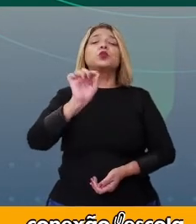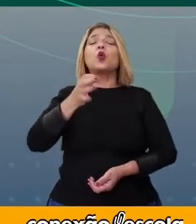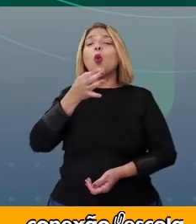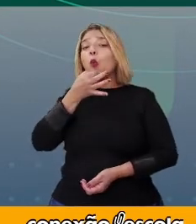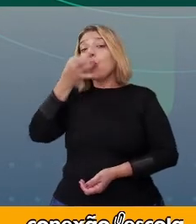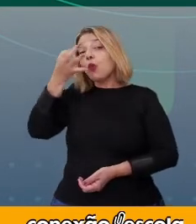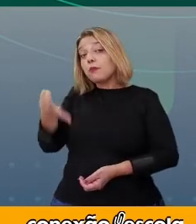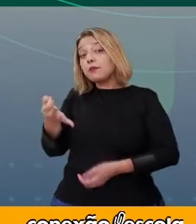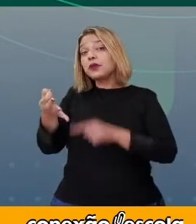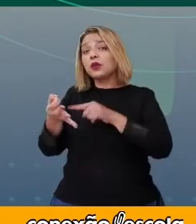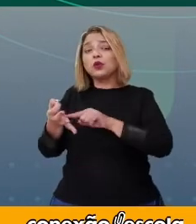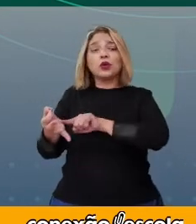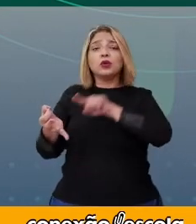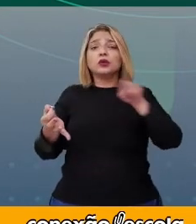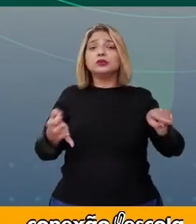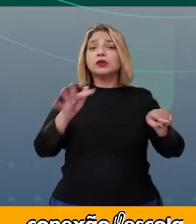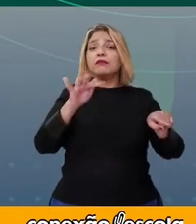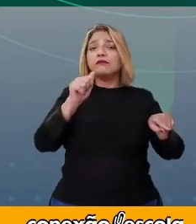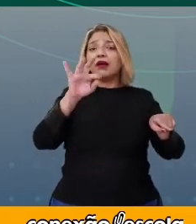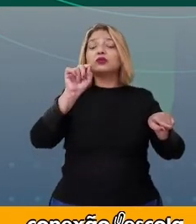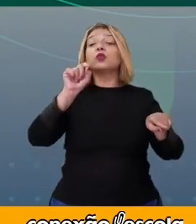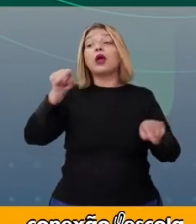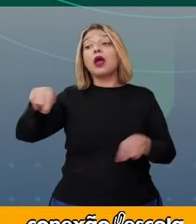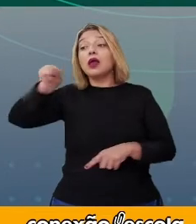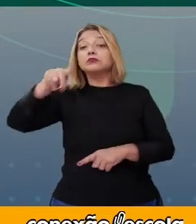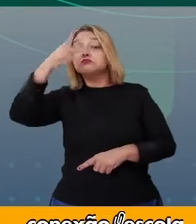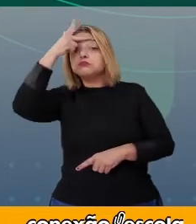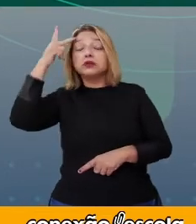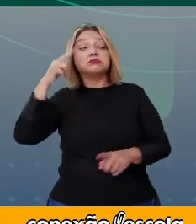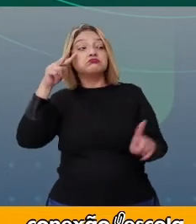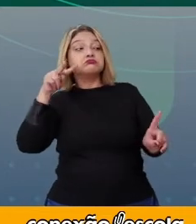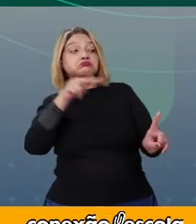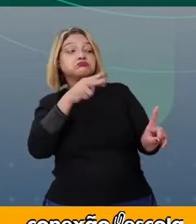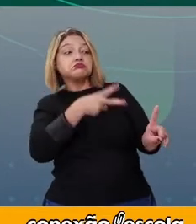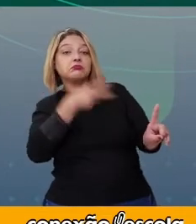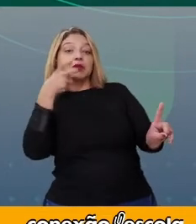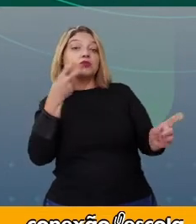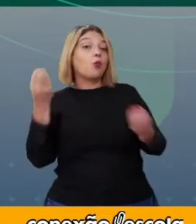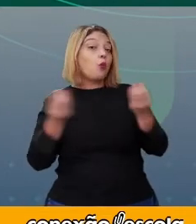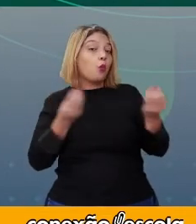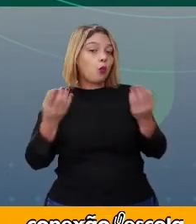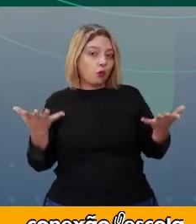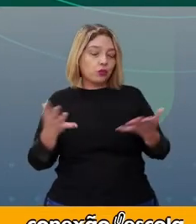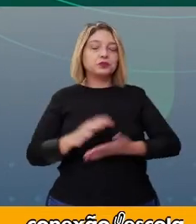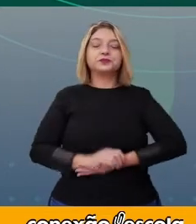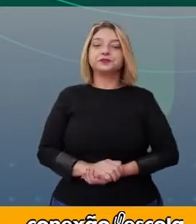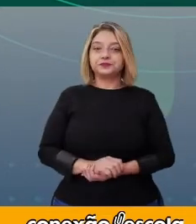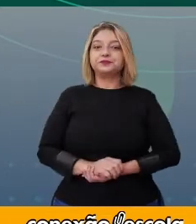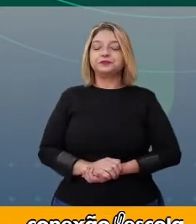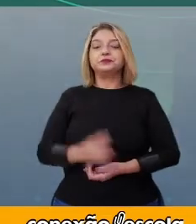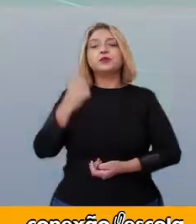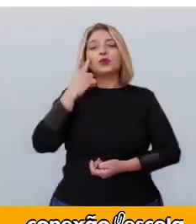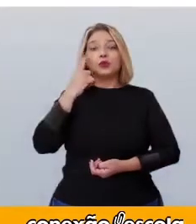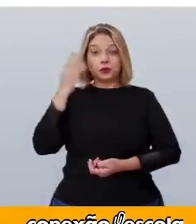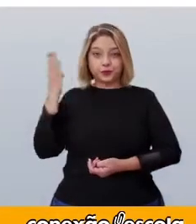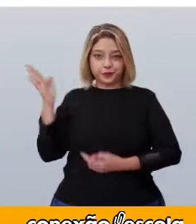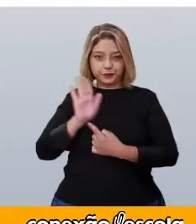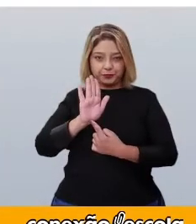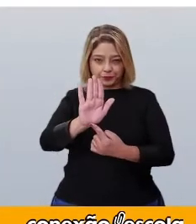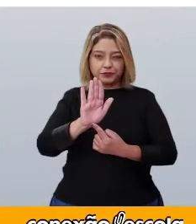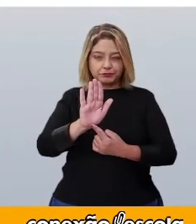opinião em relação a um fato? É o ponto de vista a respeito dele. Vamos compreender melhor. Vejam aí na telinha.